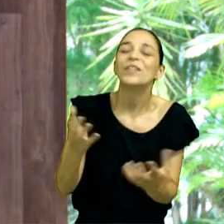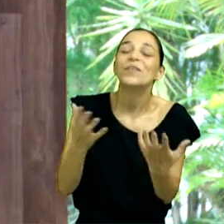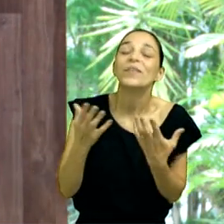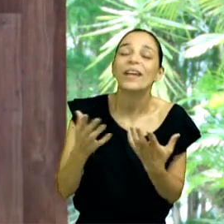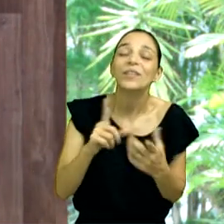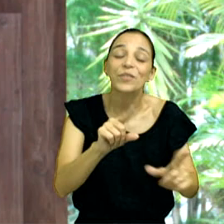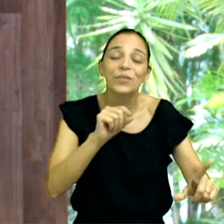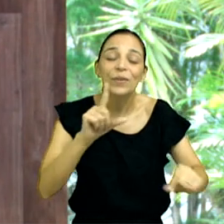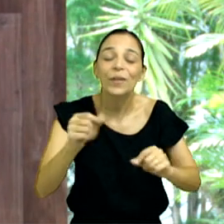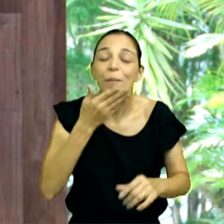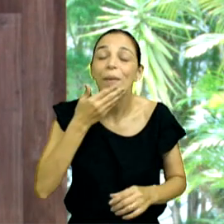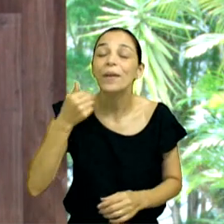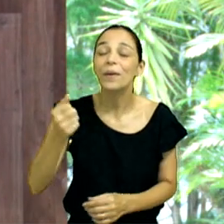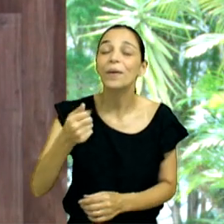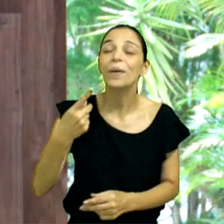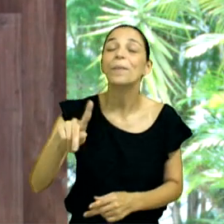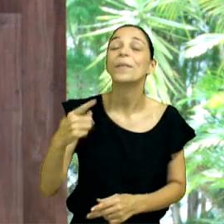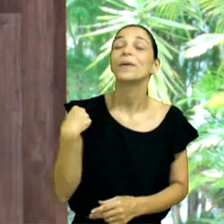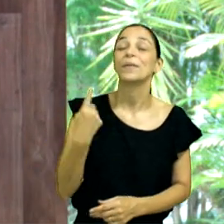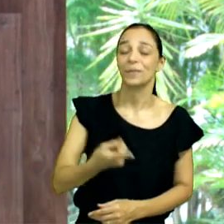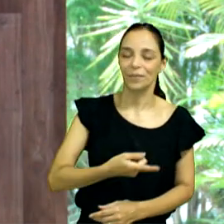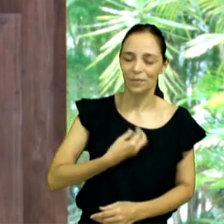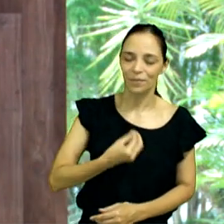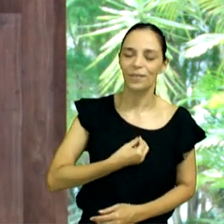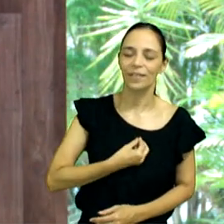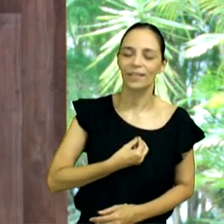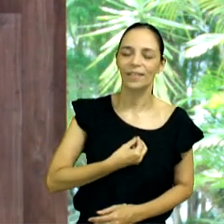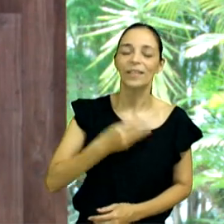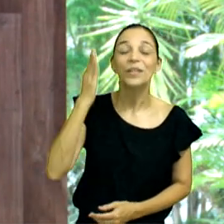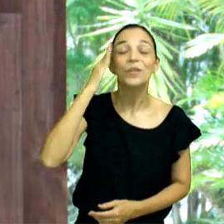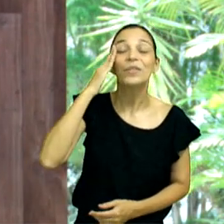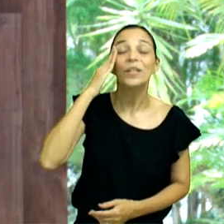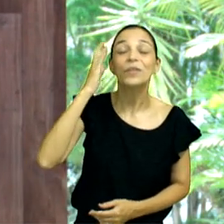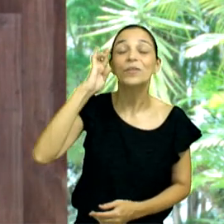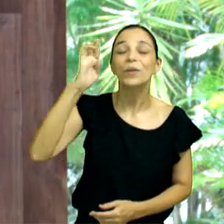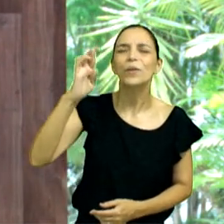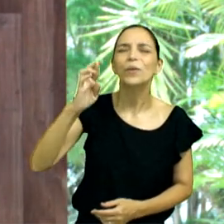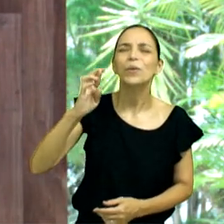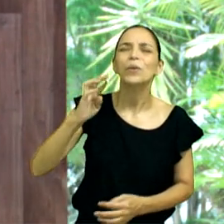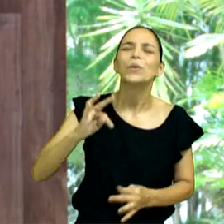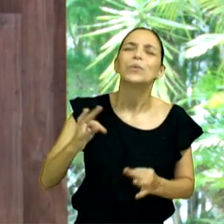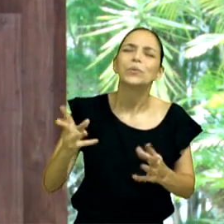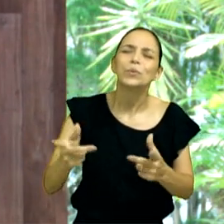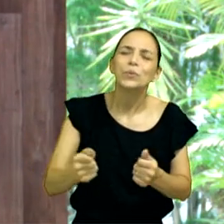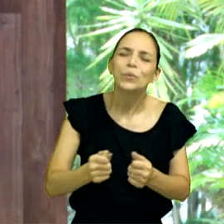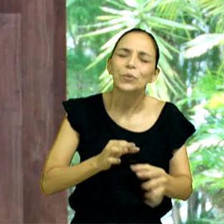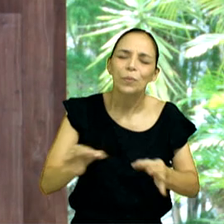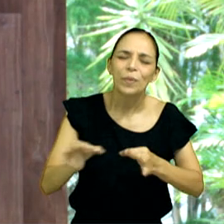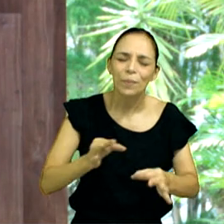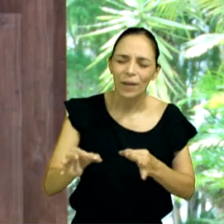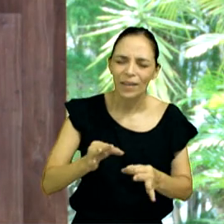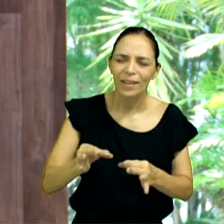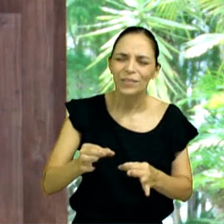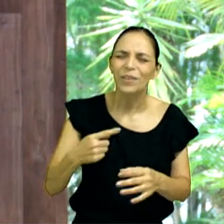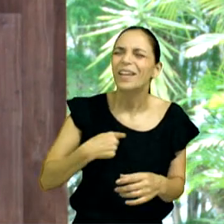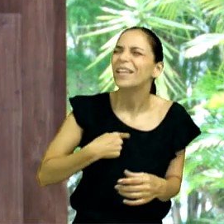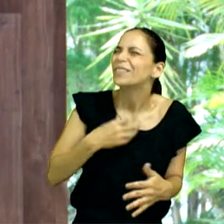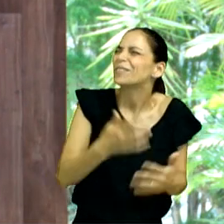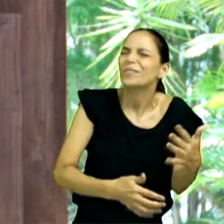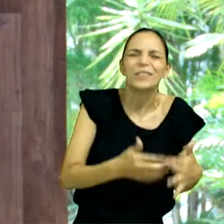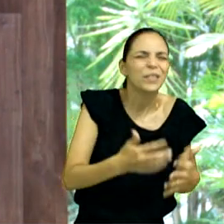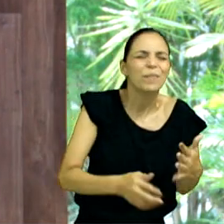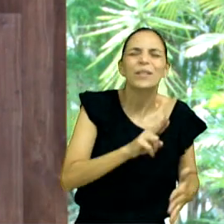escolher o melhor, para a minha vida, e eu sei, que tu já tens, tudo preparado, que eu não atrapalhe, Senhor, em nome de Jesus,